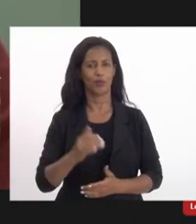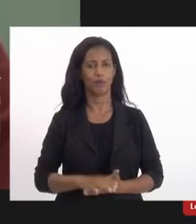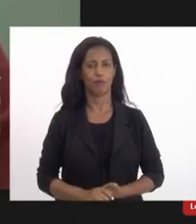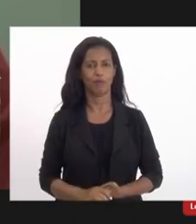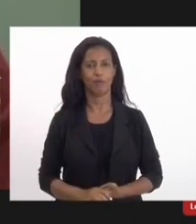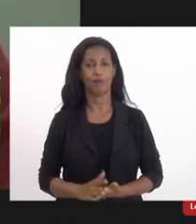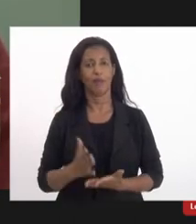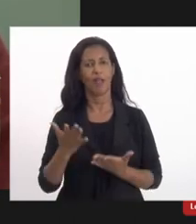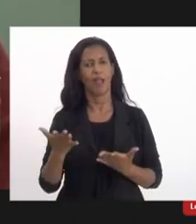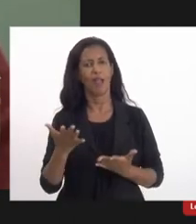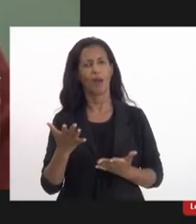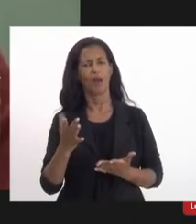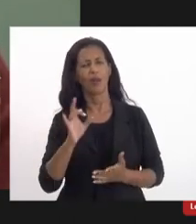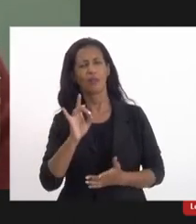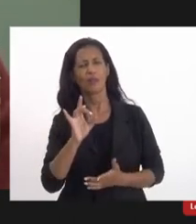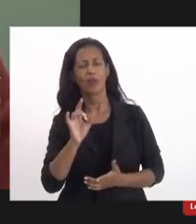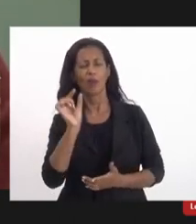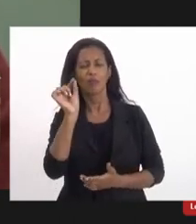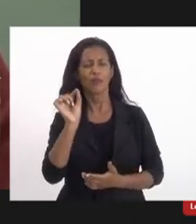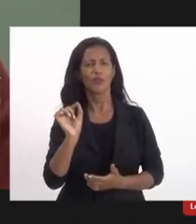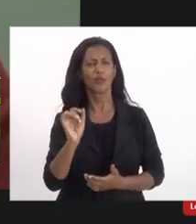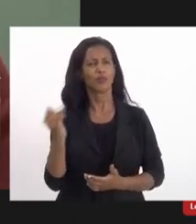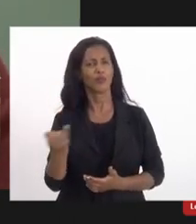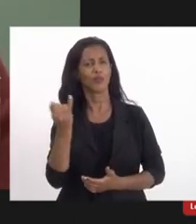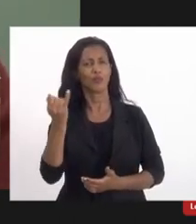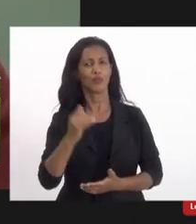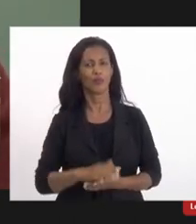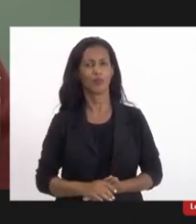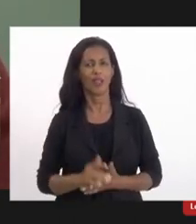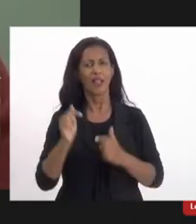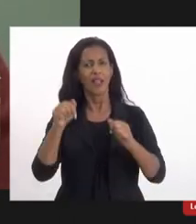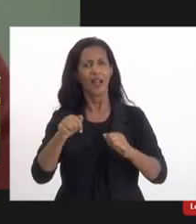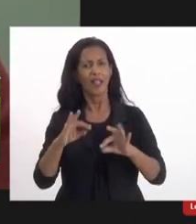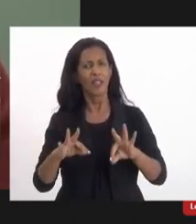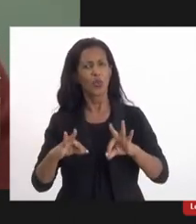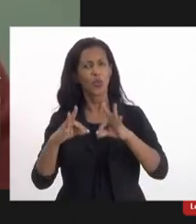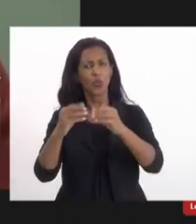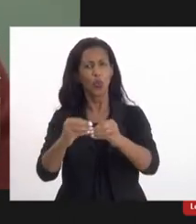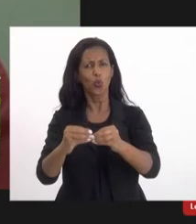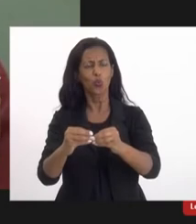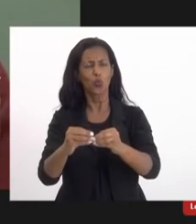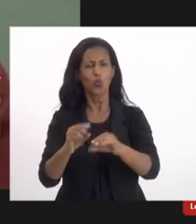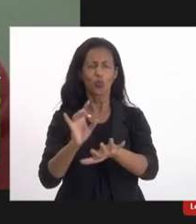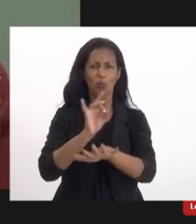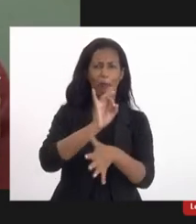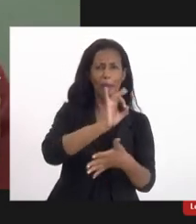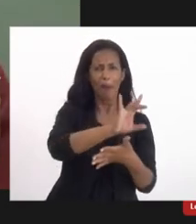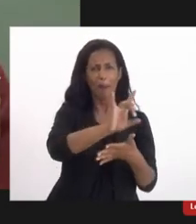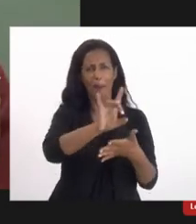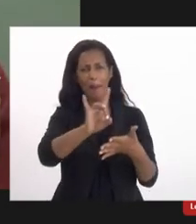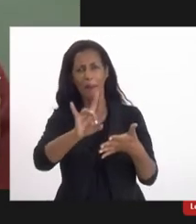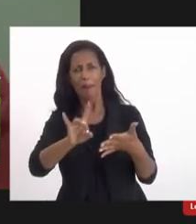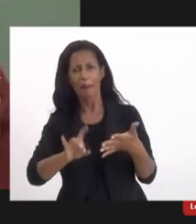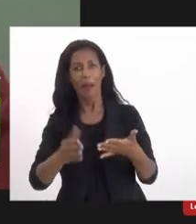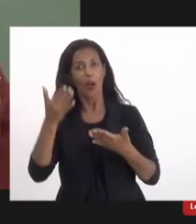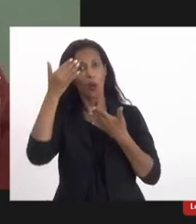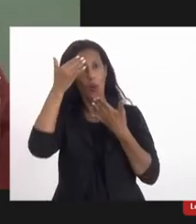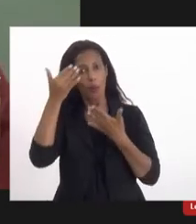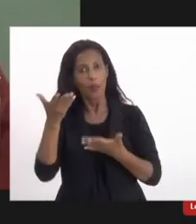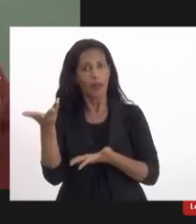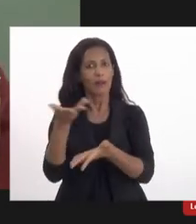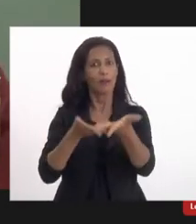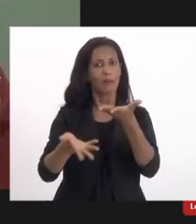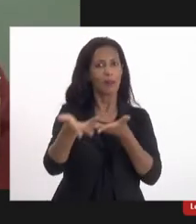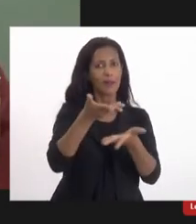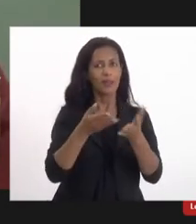eu queria fazer umas considerações, é, aqui todo mundo foi unânime, achei bem bacana, e, aliás, obrigada a parceria por